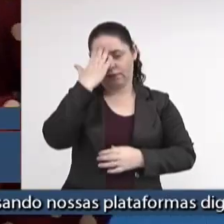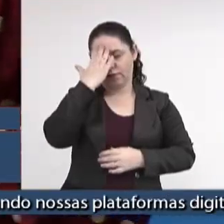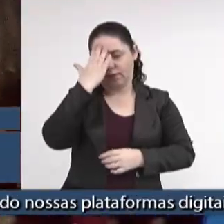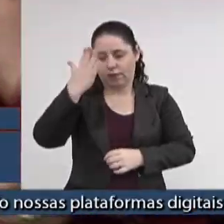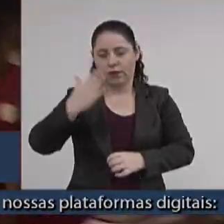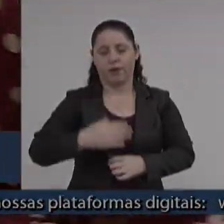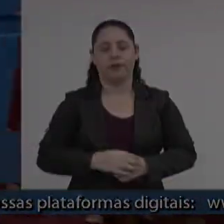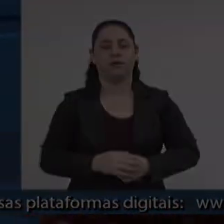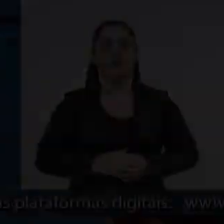Obrigada.